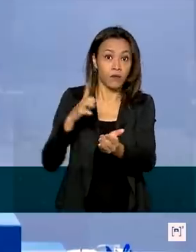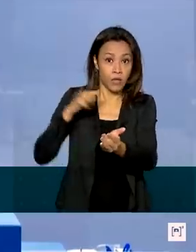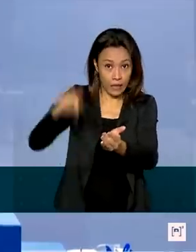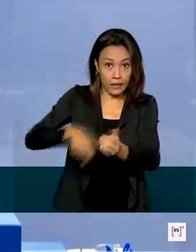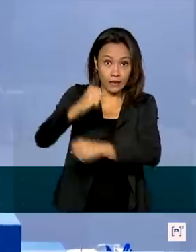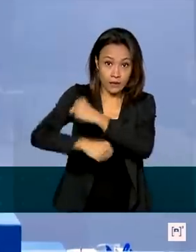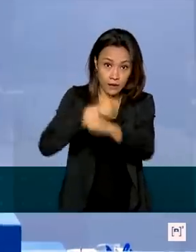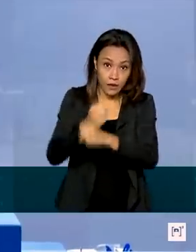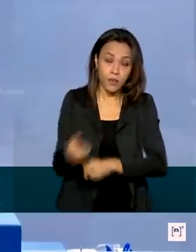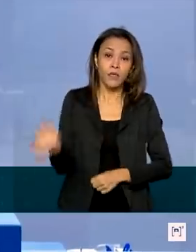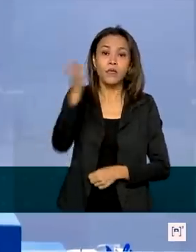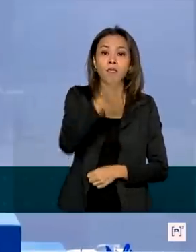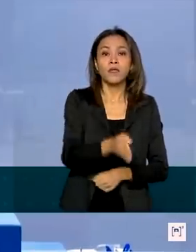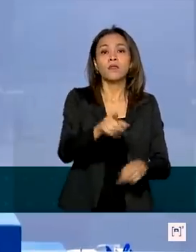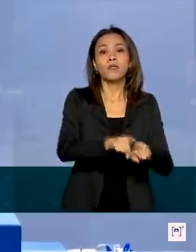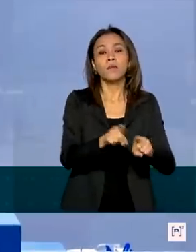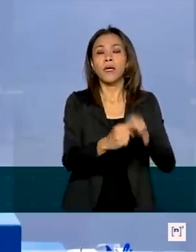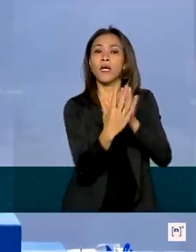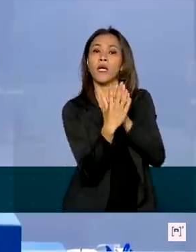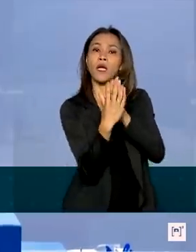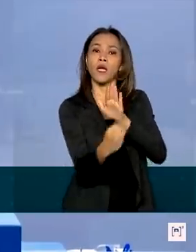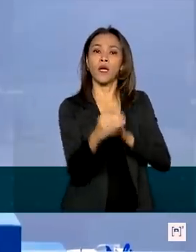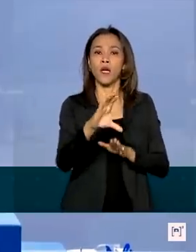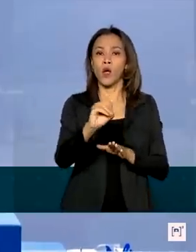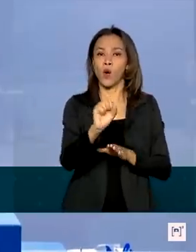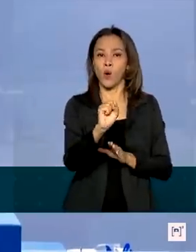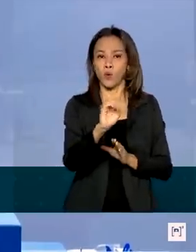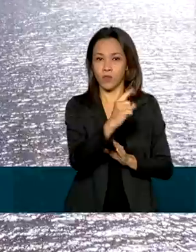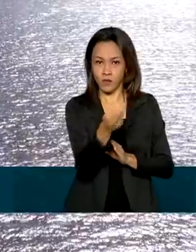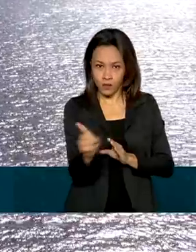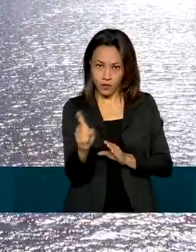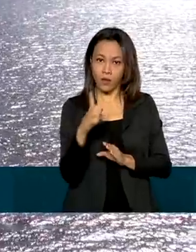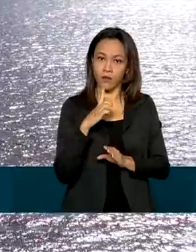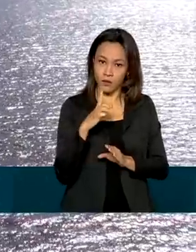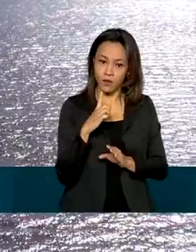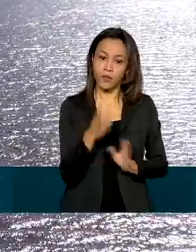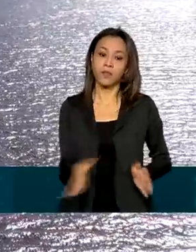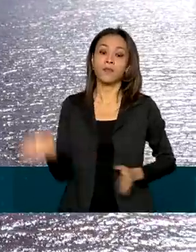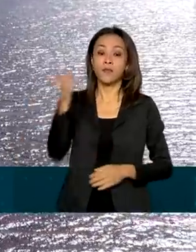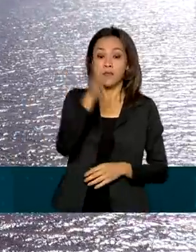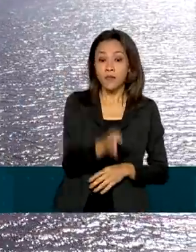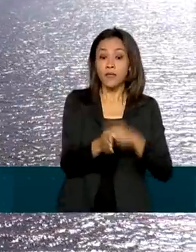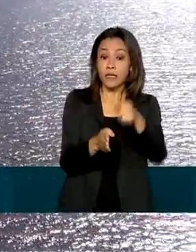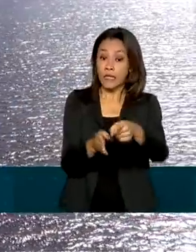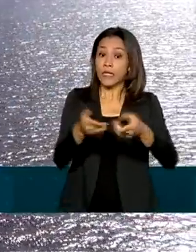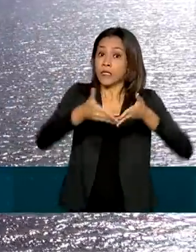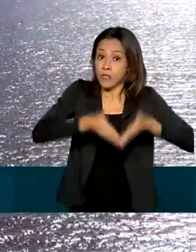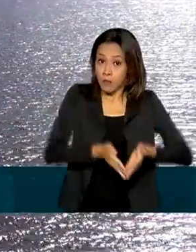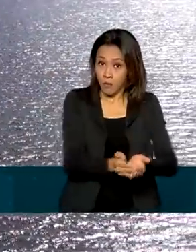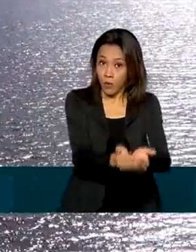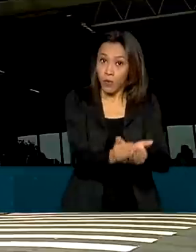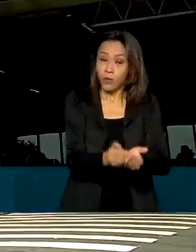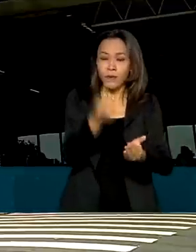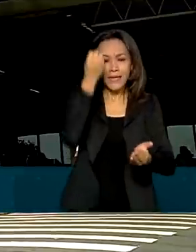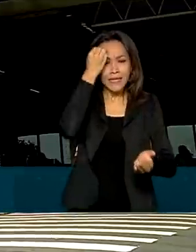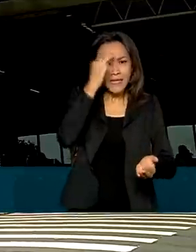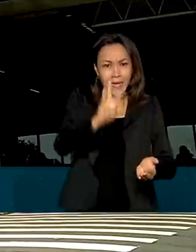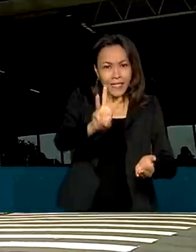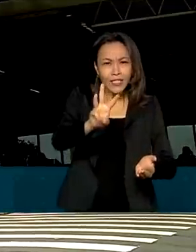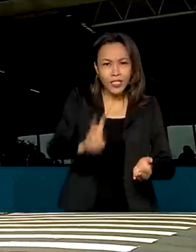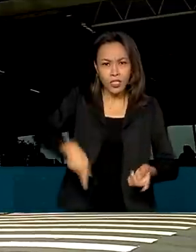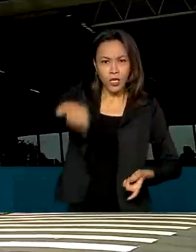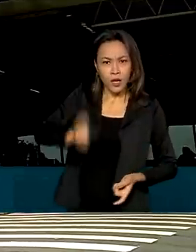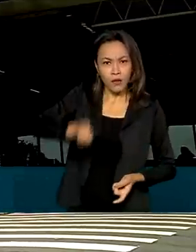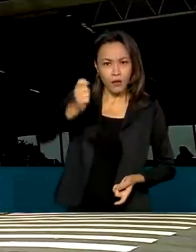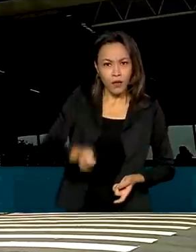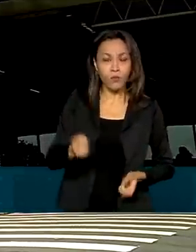licitação de concessão, a primeira concessão de porto organizado. Além dos terminais portuários, em três dias de infra-week foram